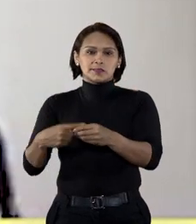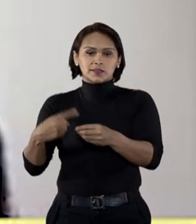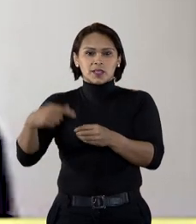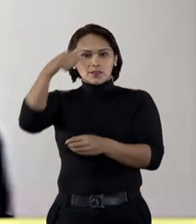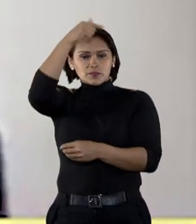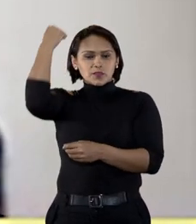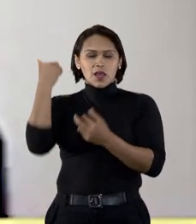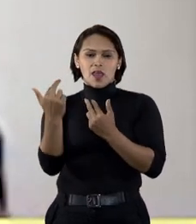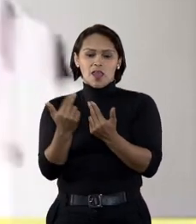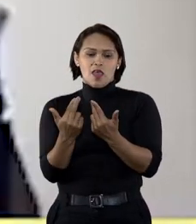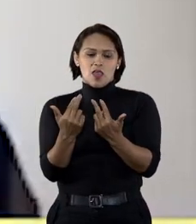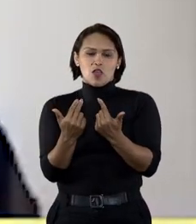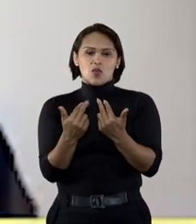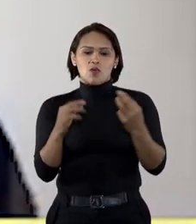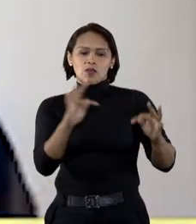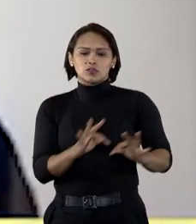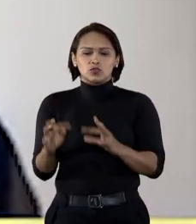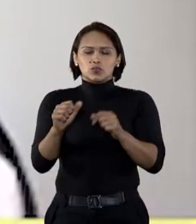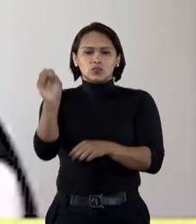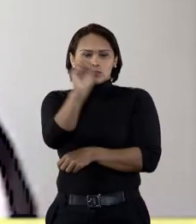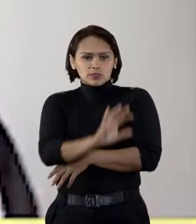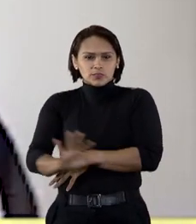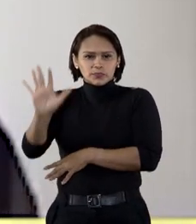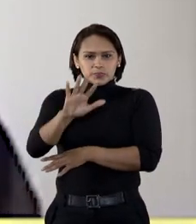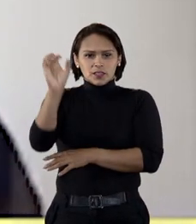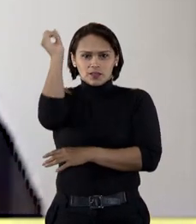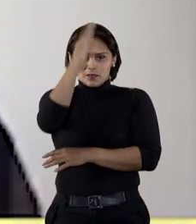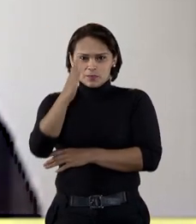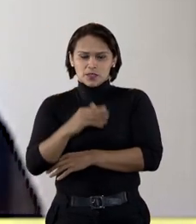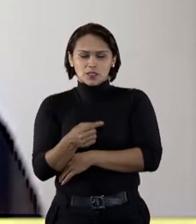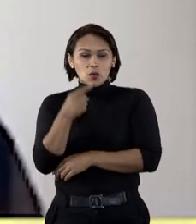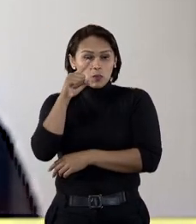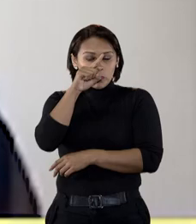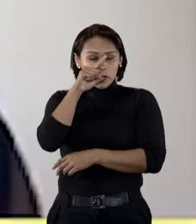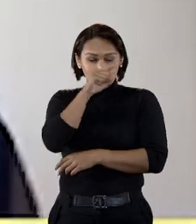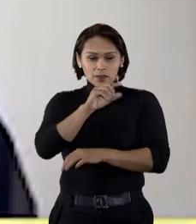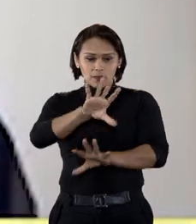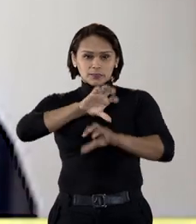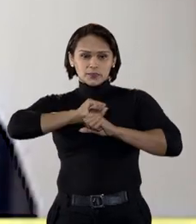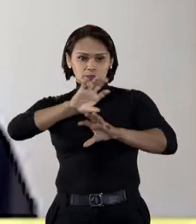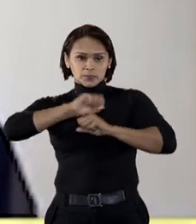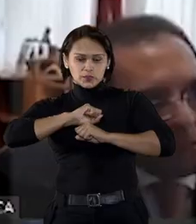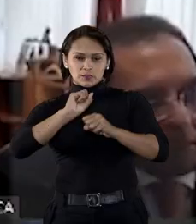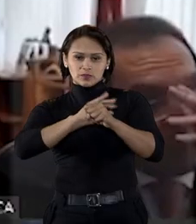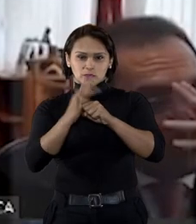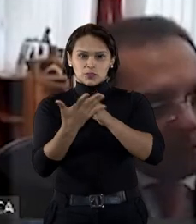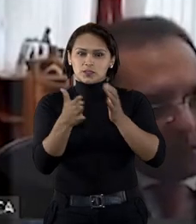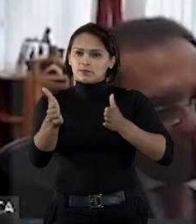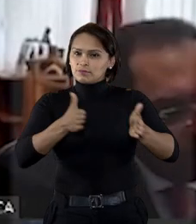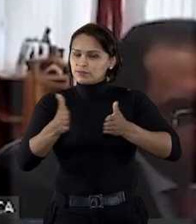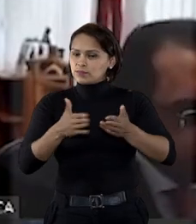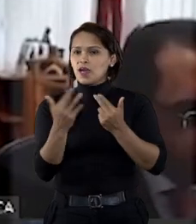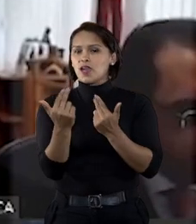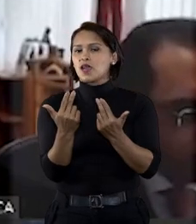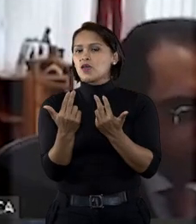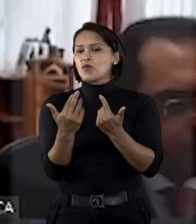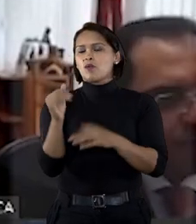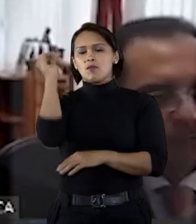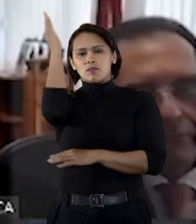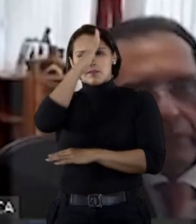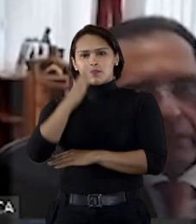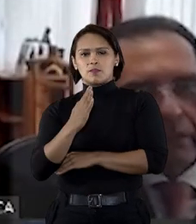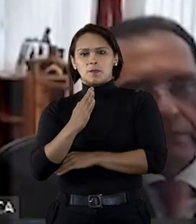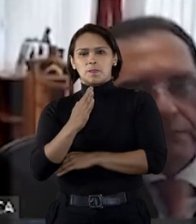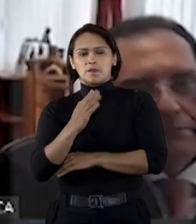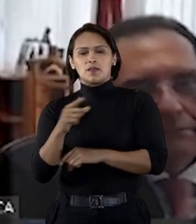Espírito Santo é idêntico aos dos demais estados brasileiros. Ou seja, o risco de contágio da Covid-19 é semelhante